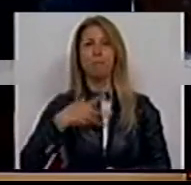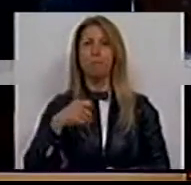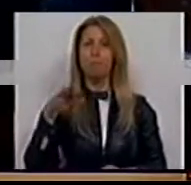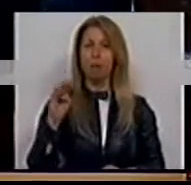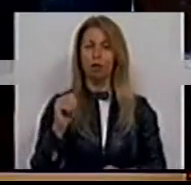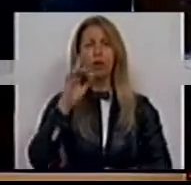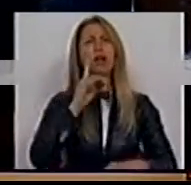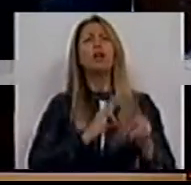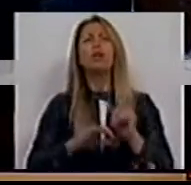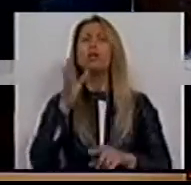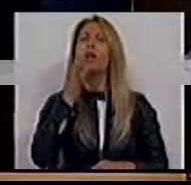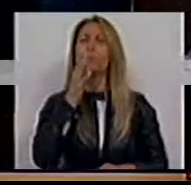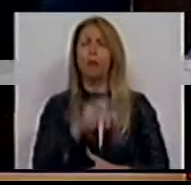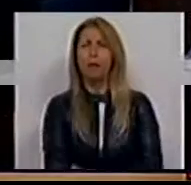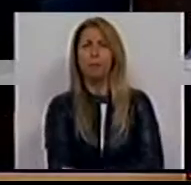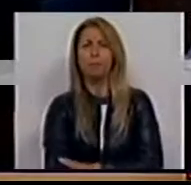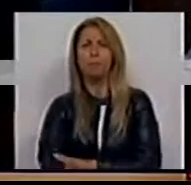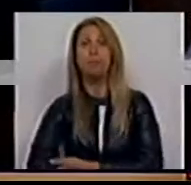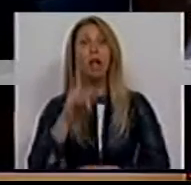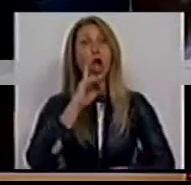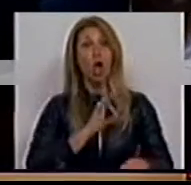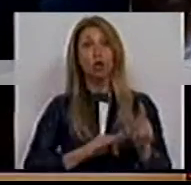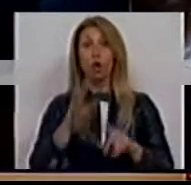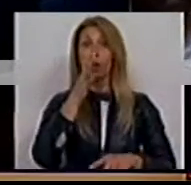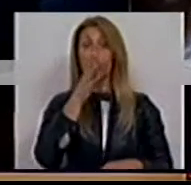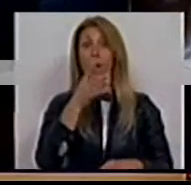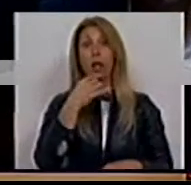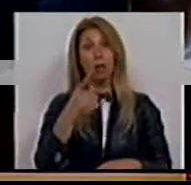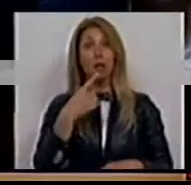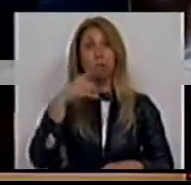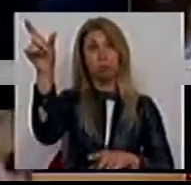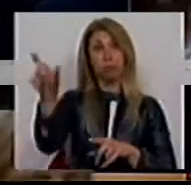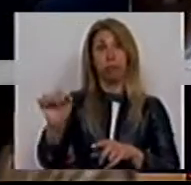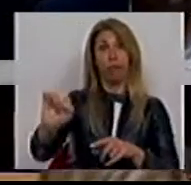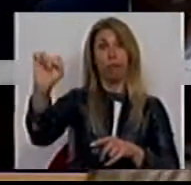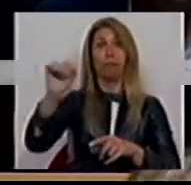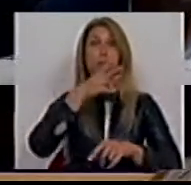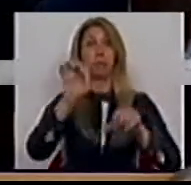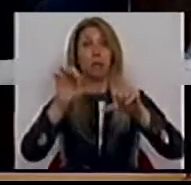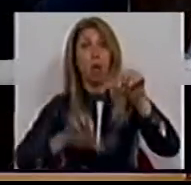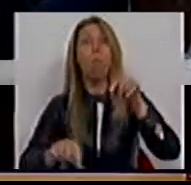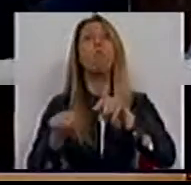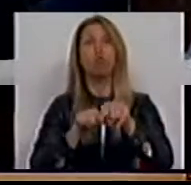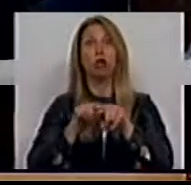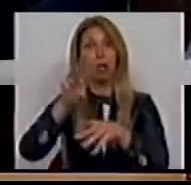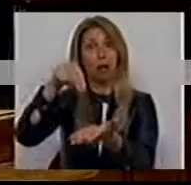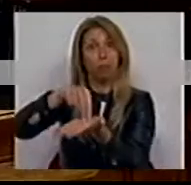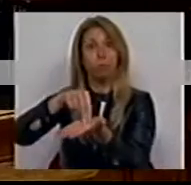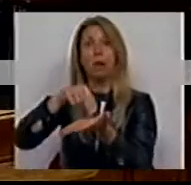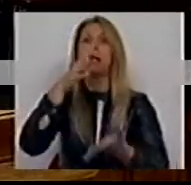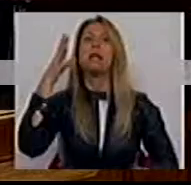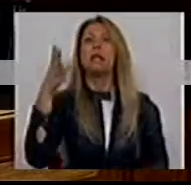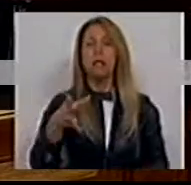Sra. Deputada, a Sra. Deputada disse na sua declaração política ali naquela tribuna que os portugueses